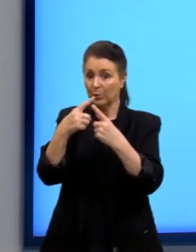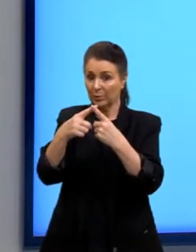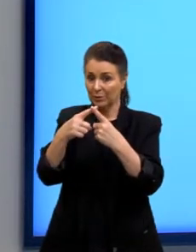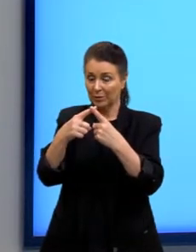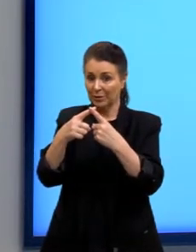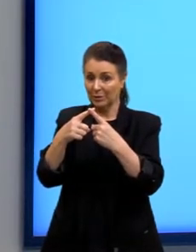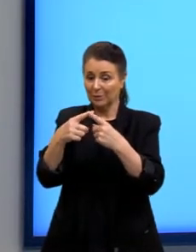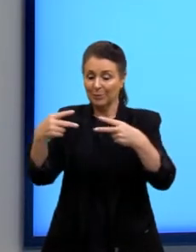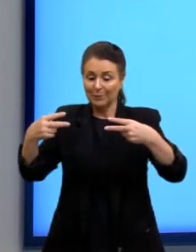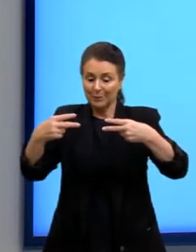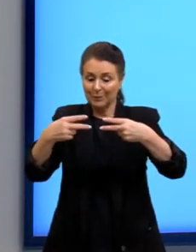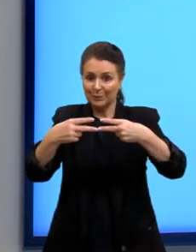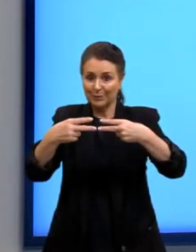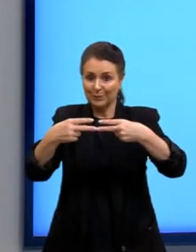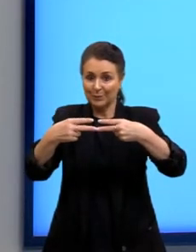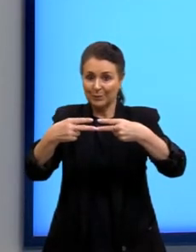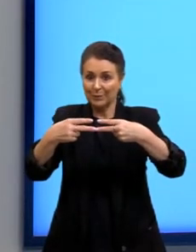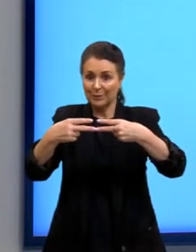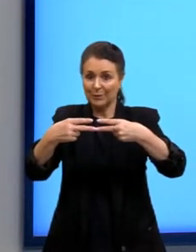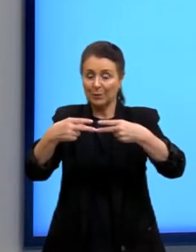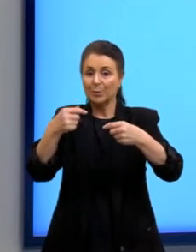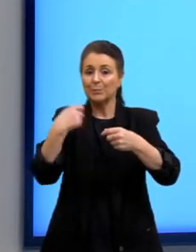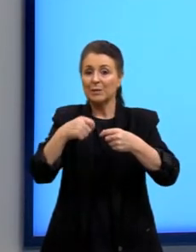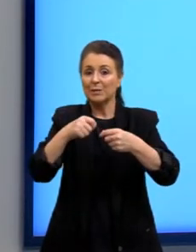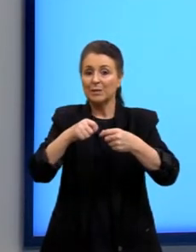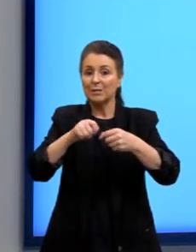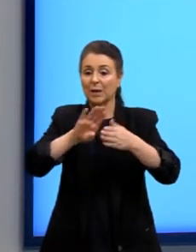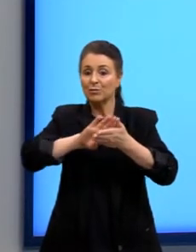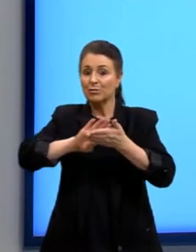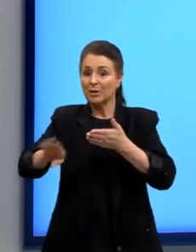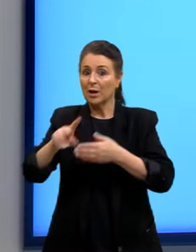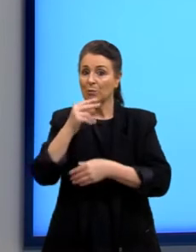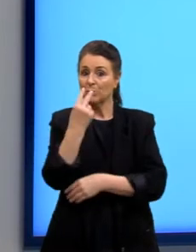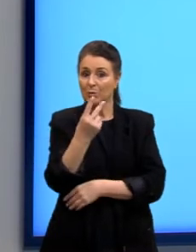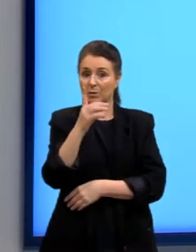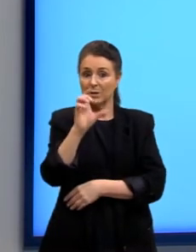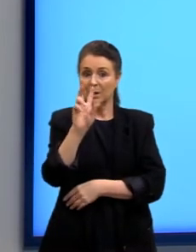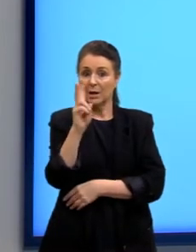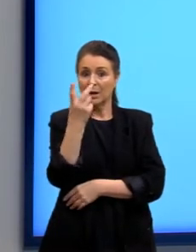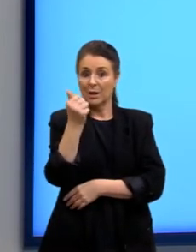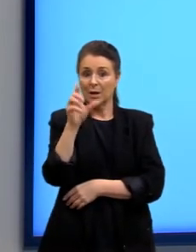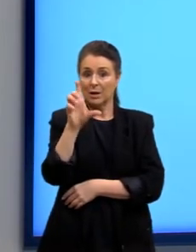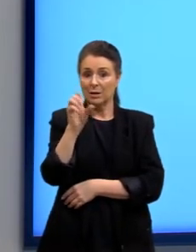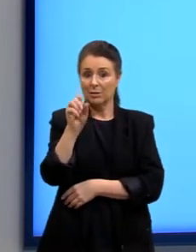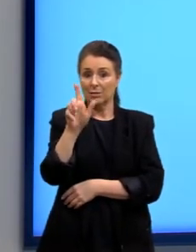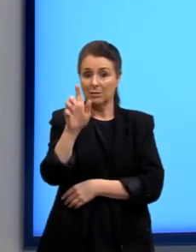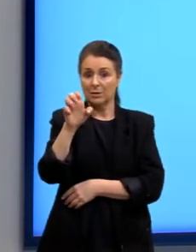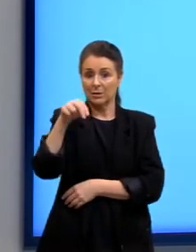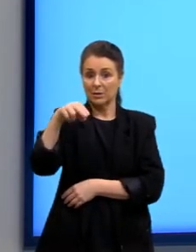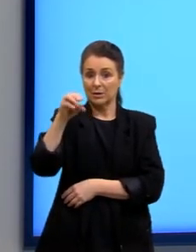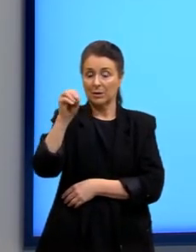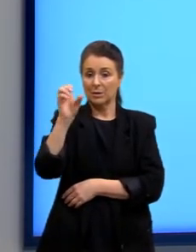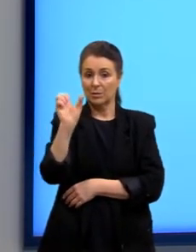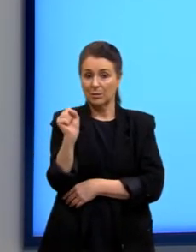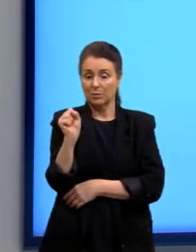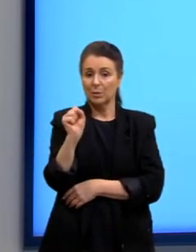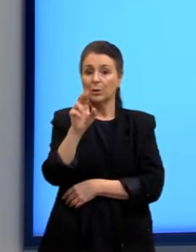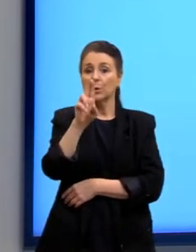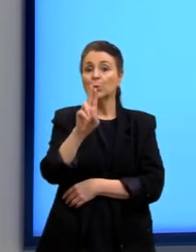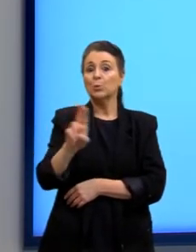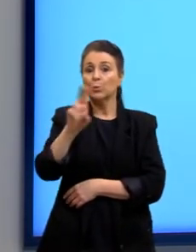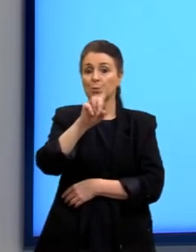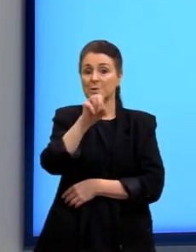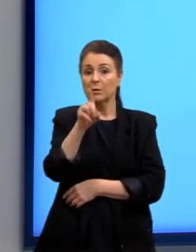dupla ligação, eu preciso remover esses dois halogênios, utilizando zinco e álcool como